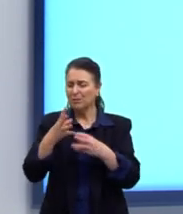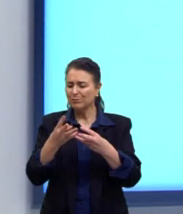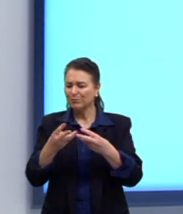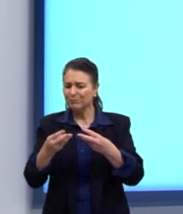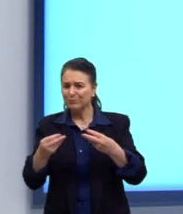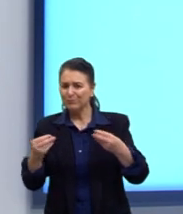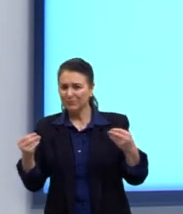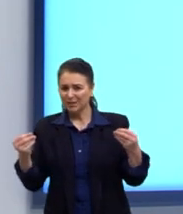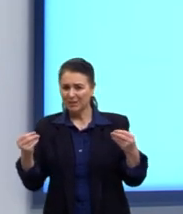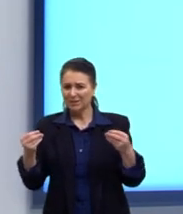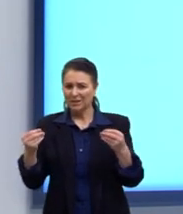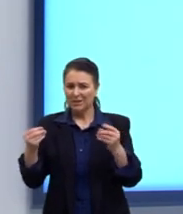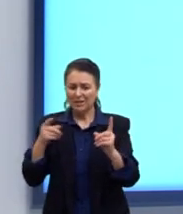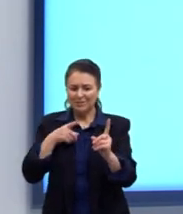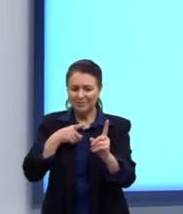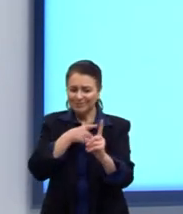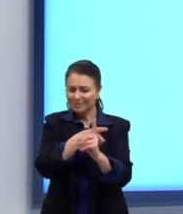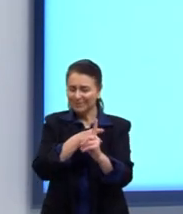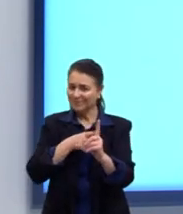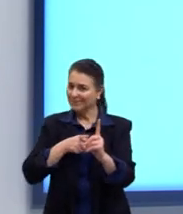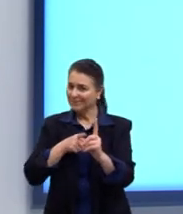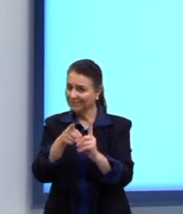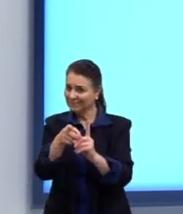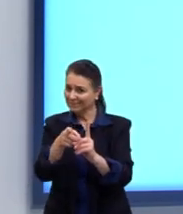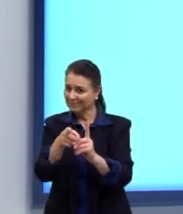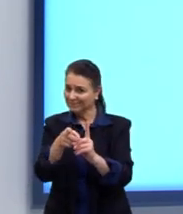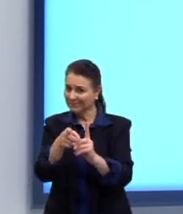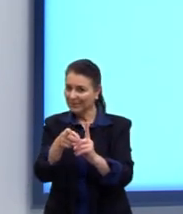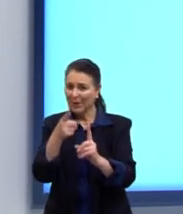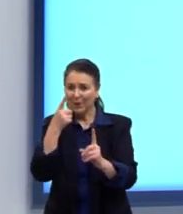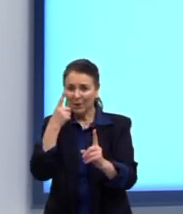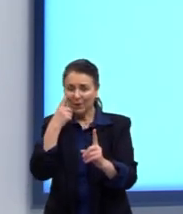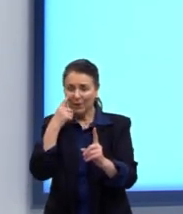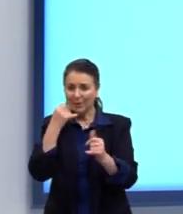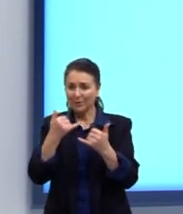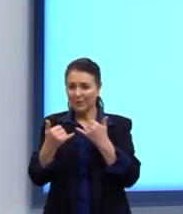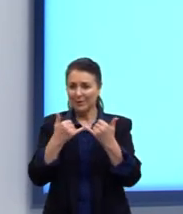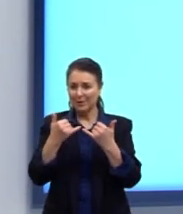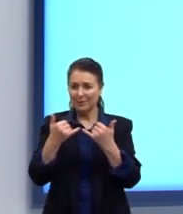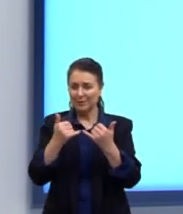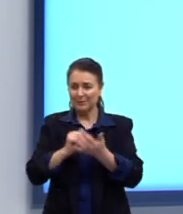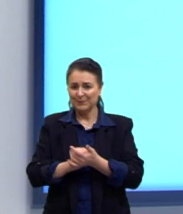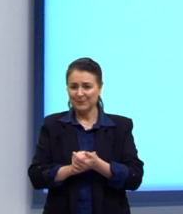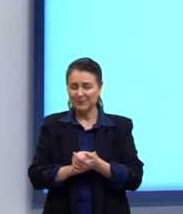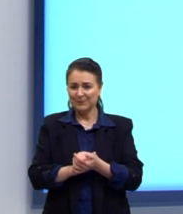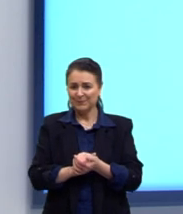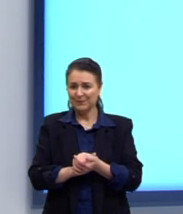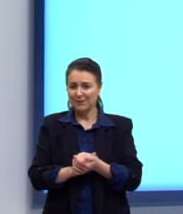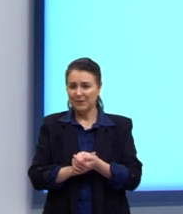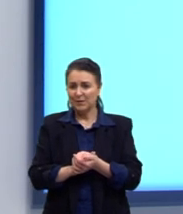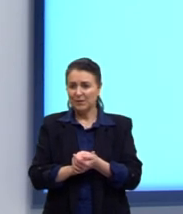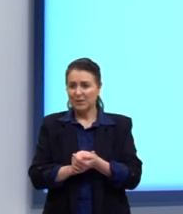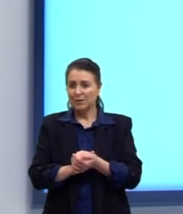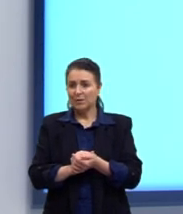sair pela tangente, por assim dizer. Olhem aquele exemplo ali. É claro que eu posso